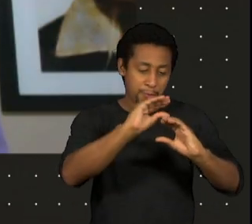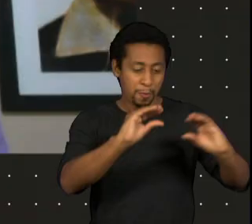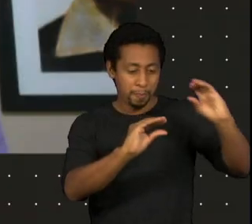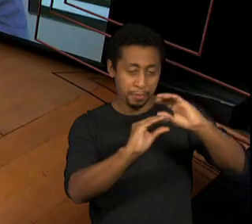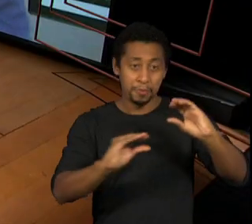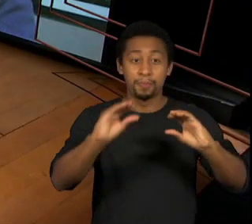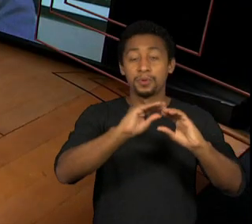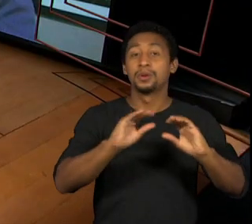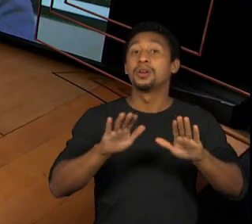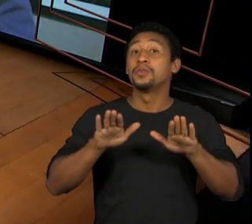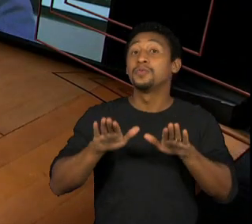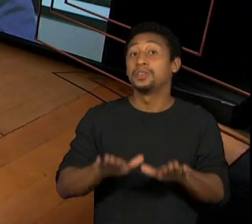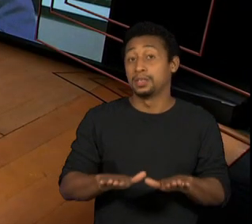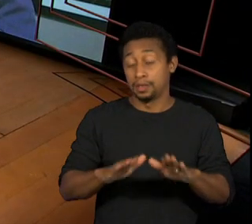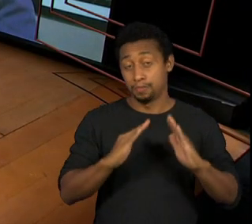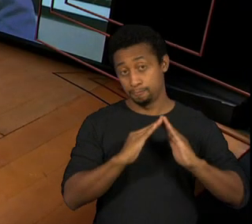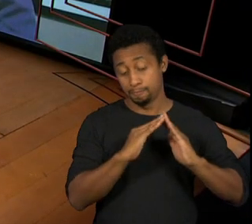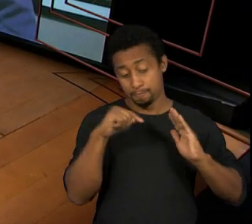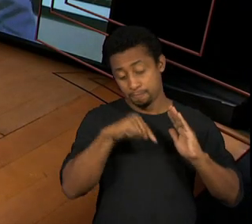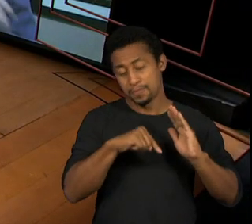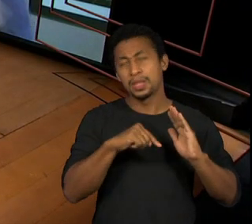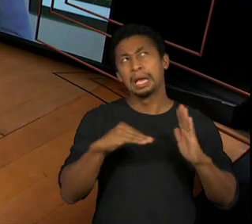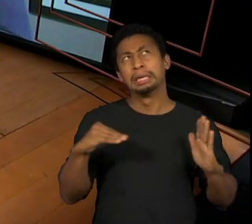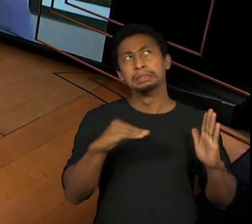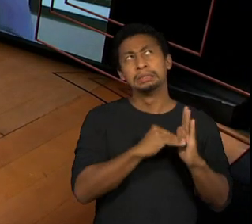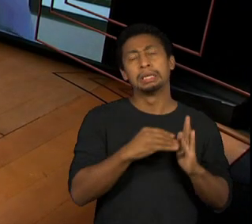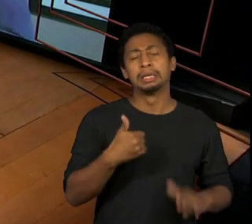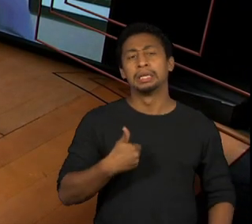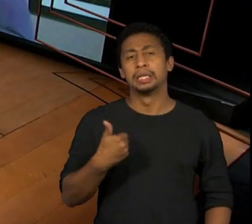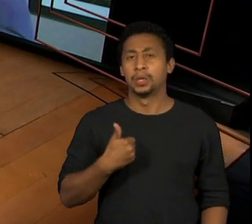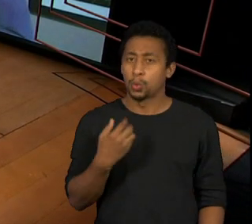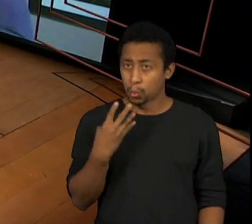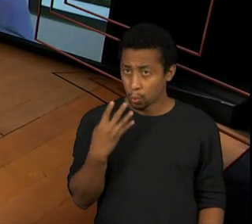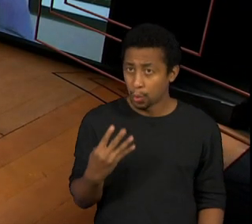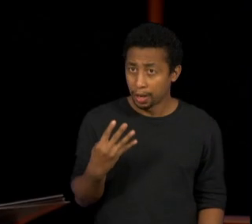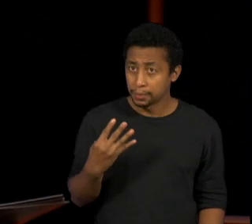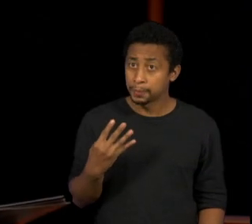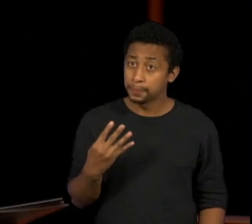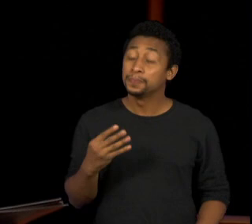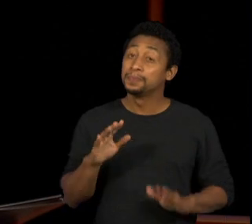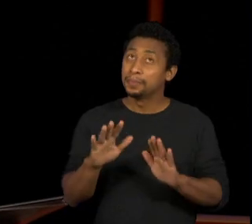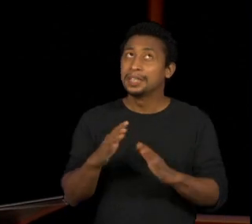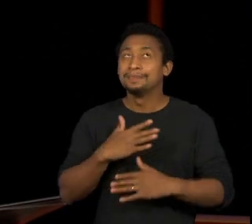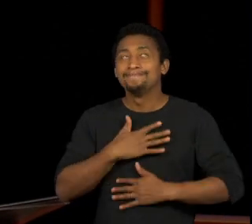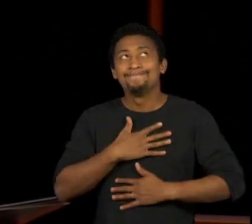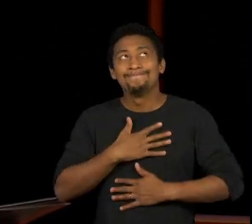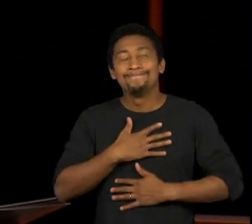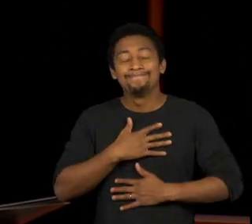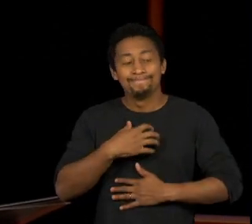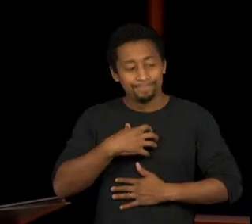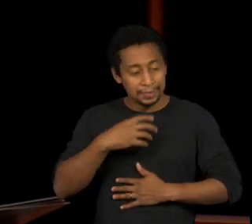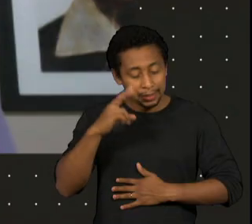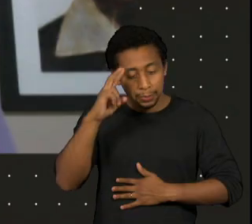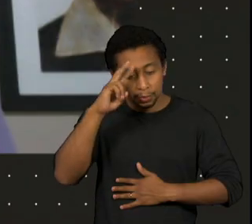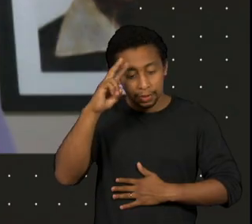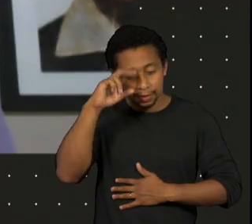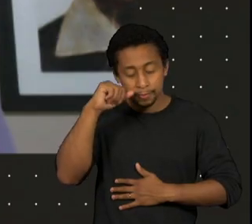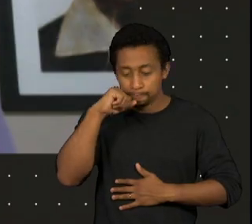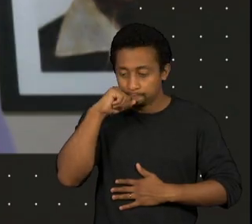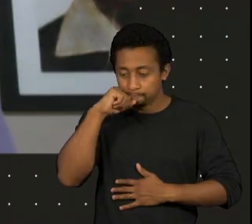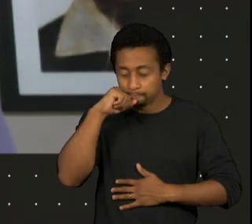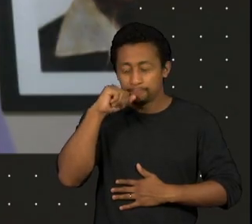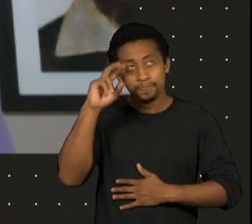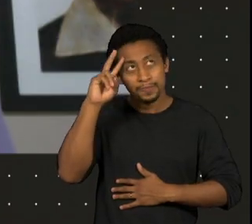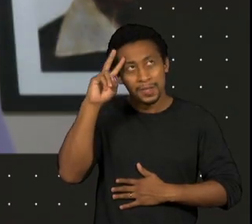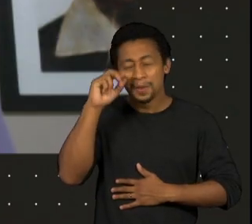memória muito distante disso tudo, mas a sensação que eu tenho quando penso nisso é sempre uma coisa